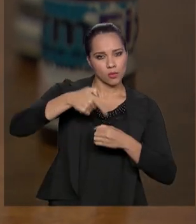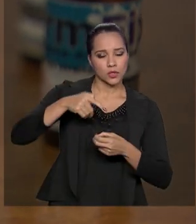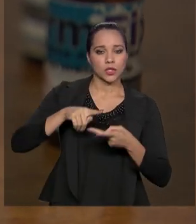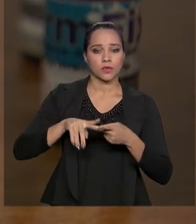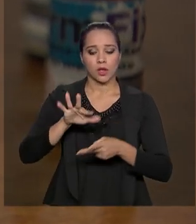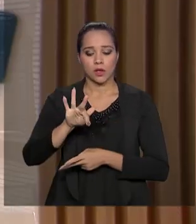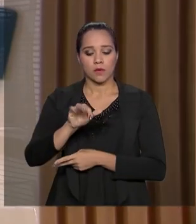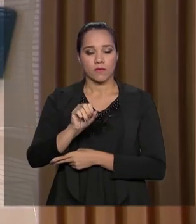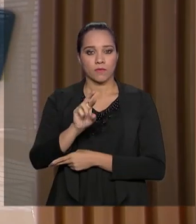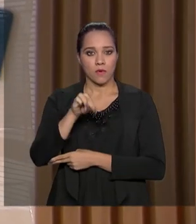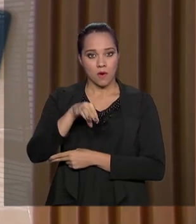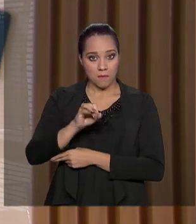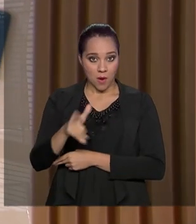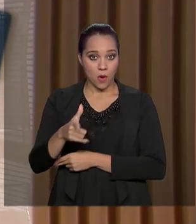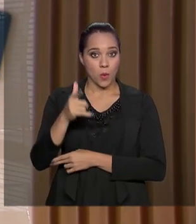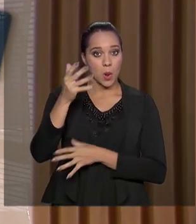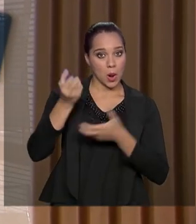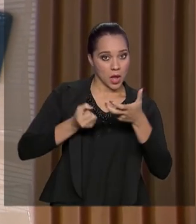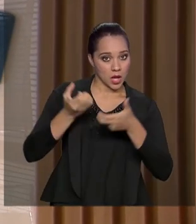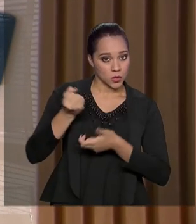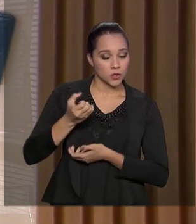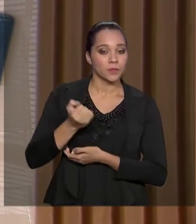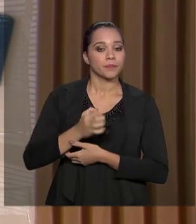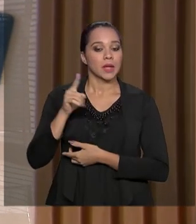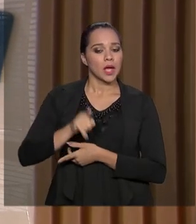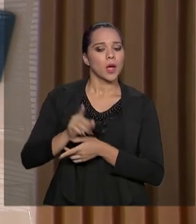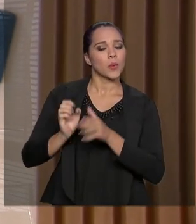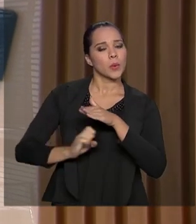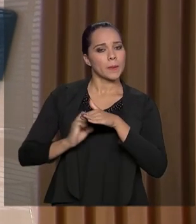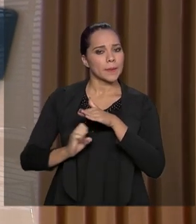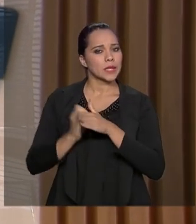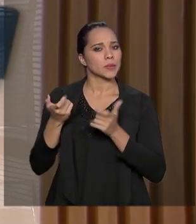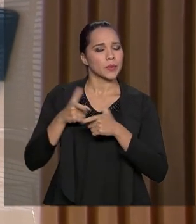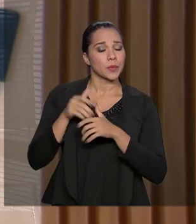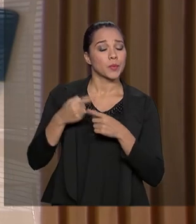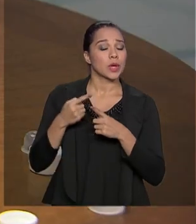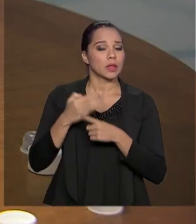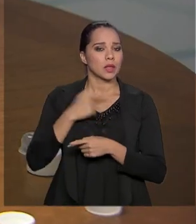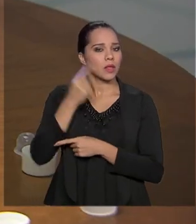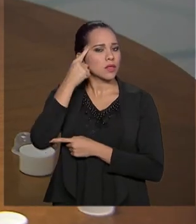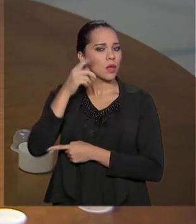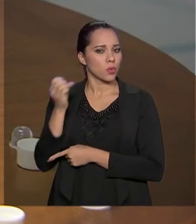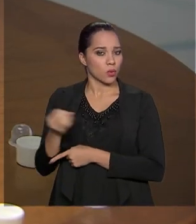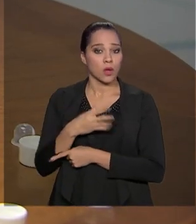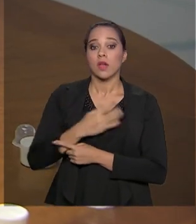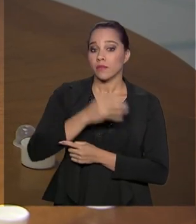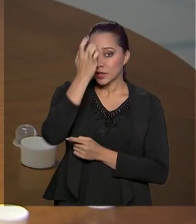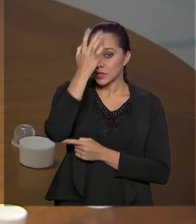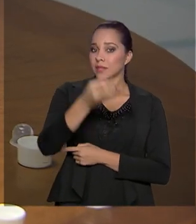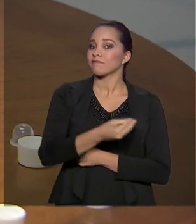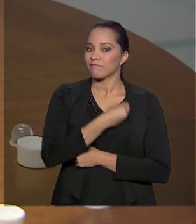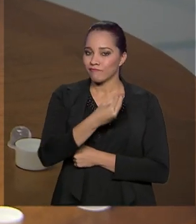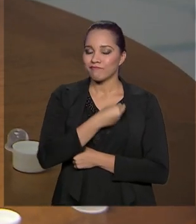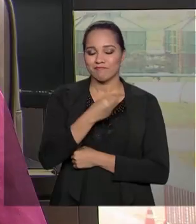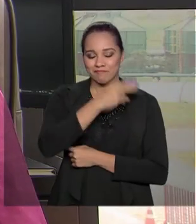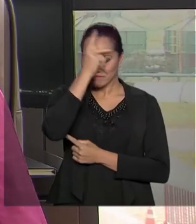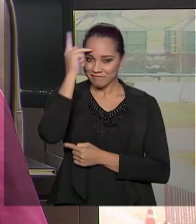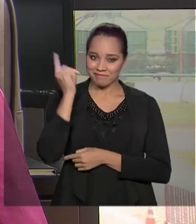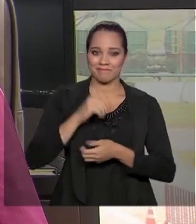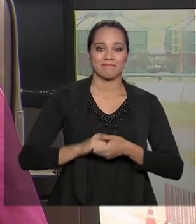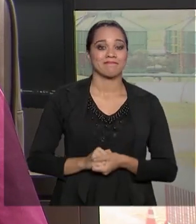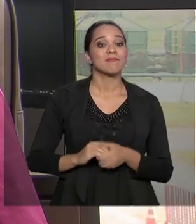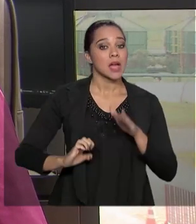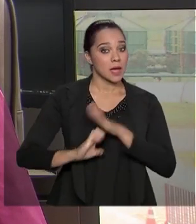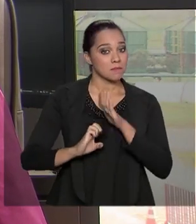formol no leite. Ela é considerada uma startup, pois apresenta ideias inovadoras que facilitam a vida das pessoas. A